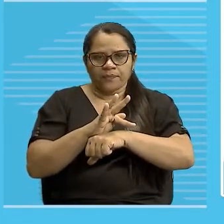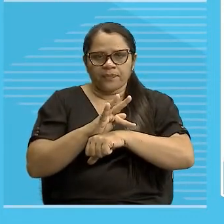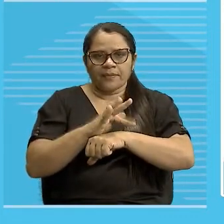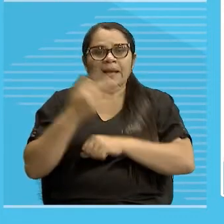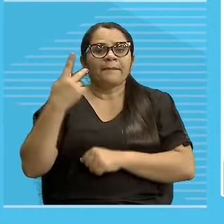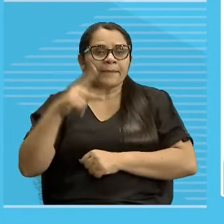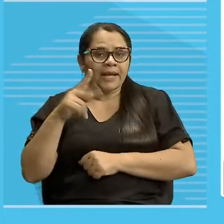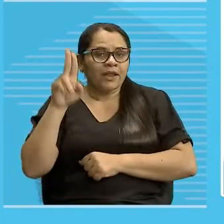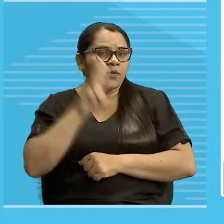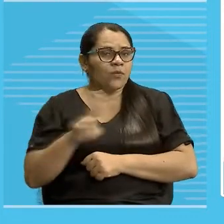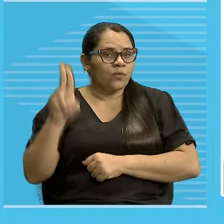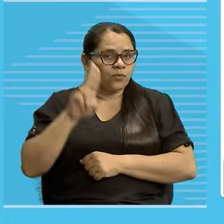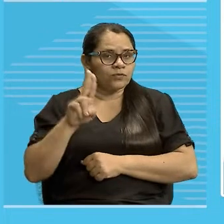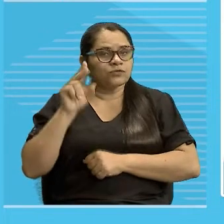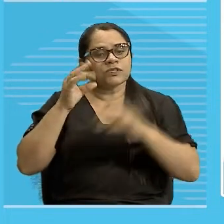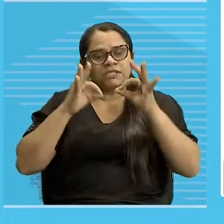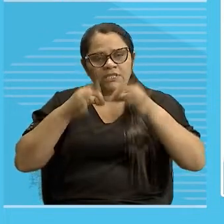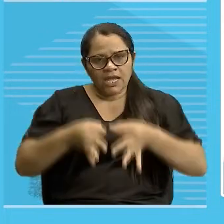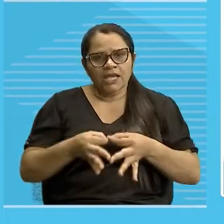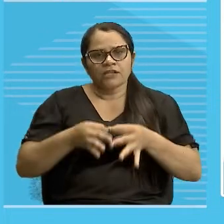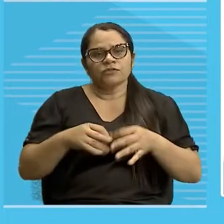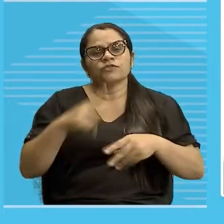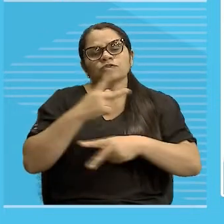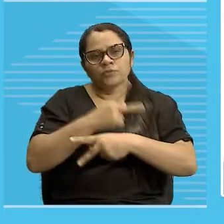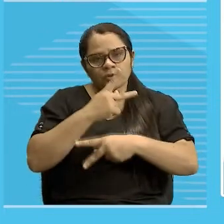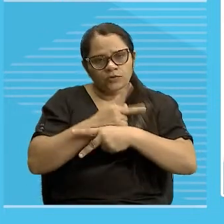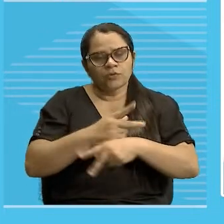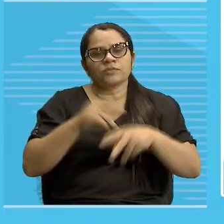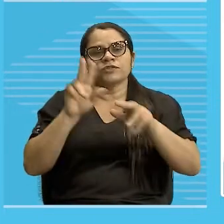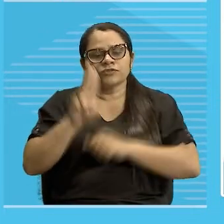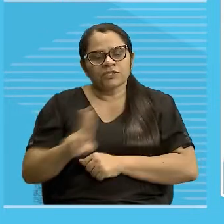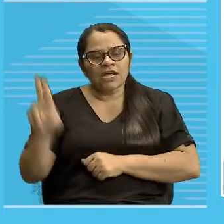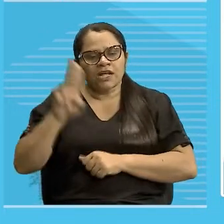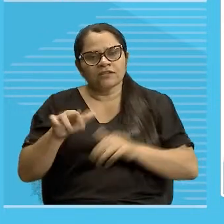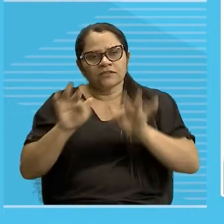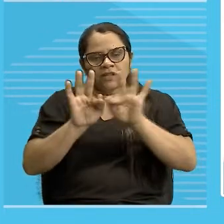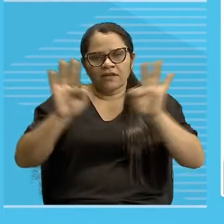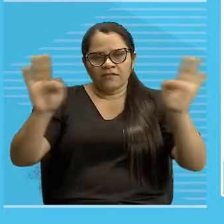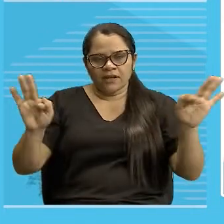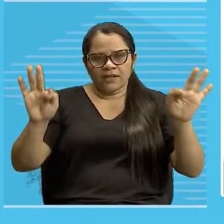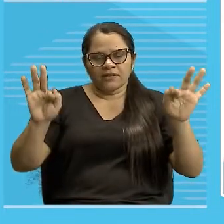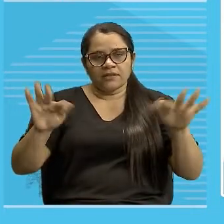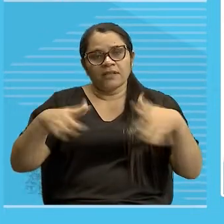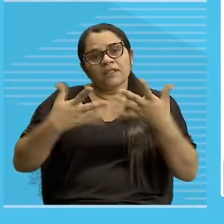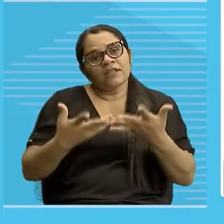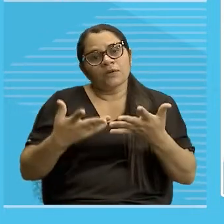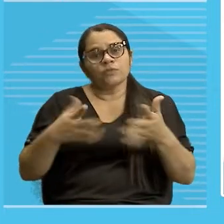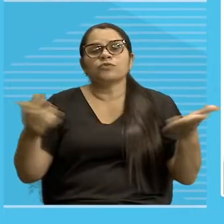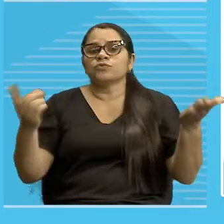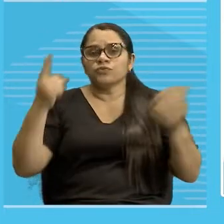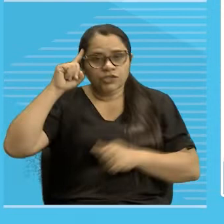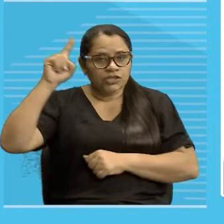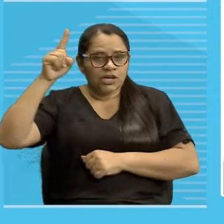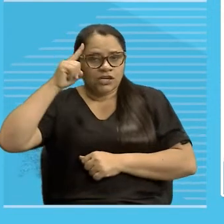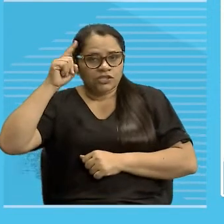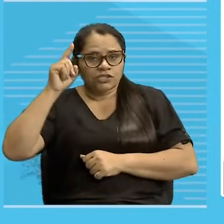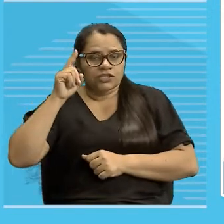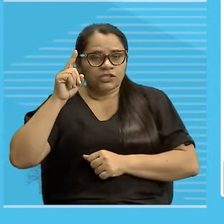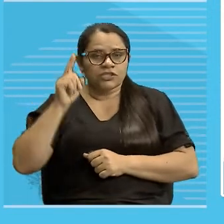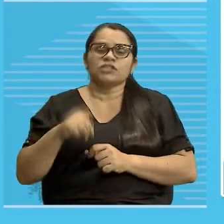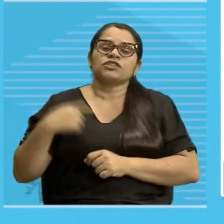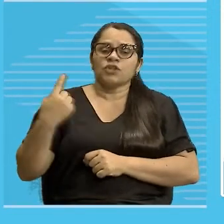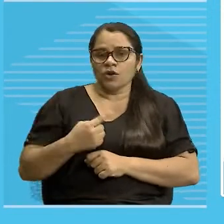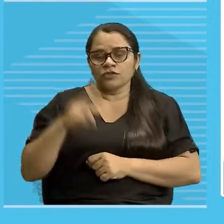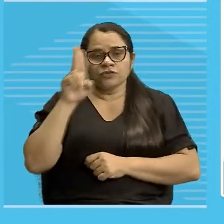empregar nas situações. Na linguagem cotidiana, não há motivos pra se preocupar, porque a gente já usa esses pronomes muito bem ao brigar.